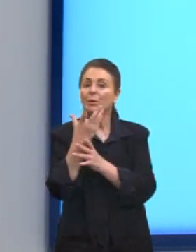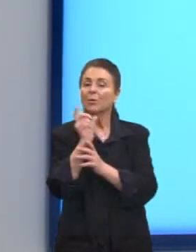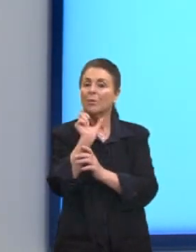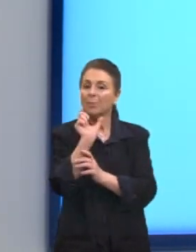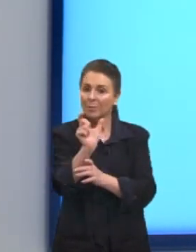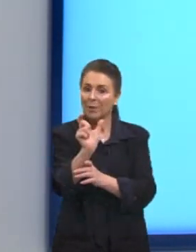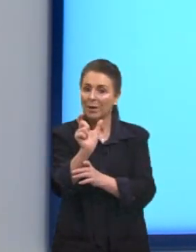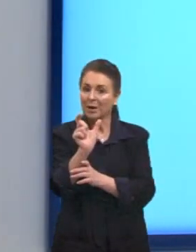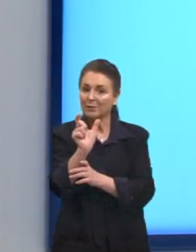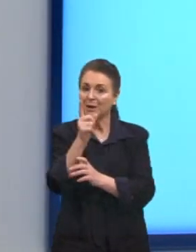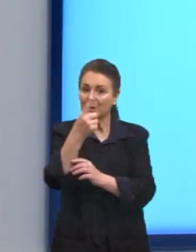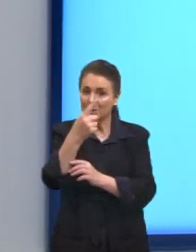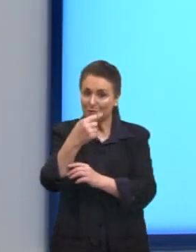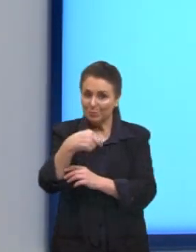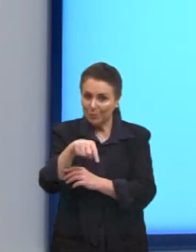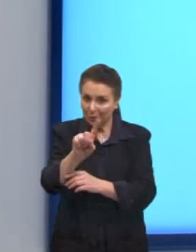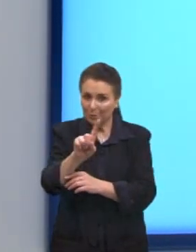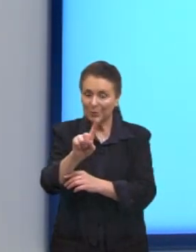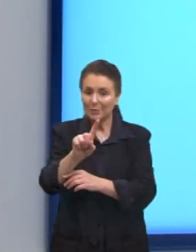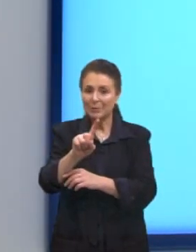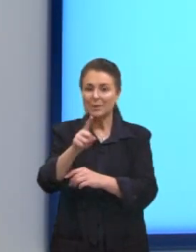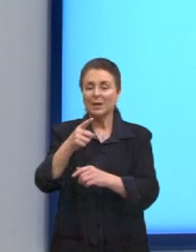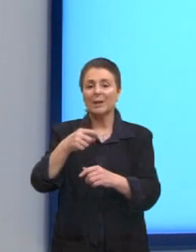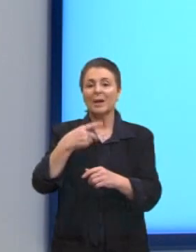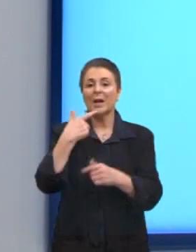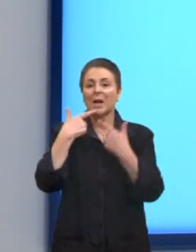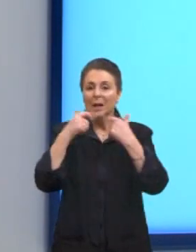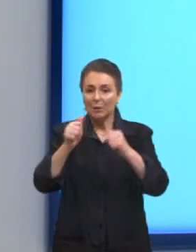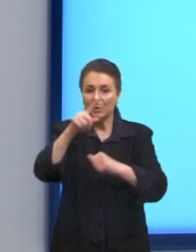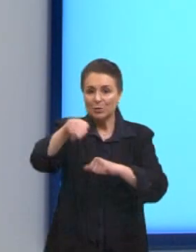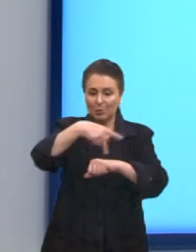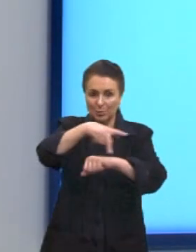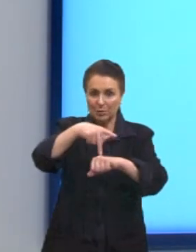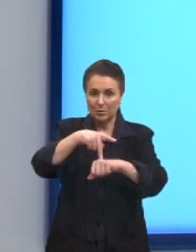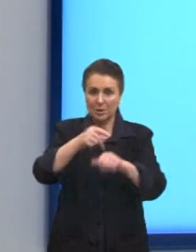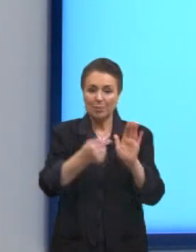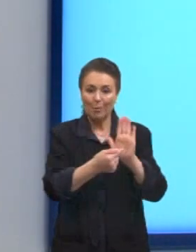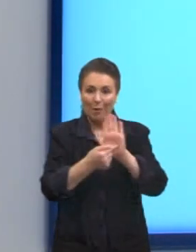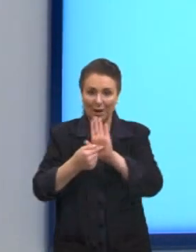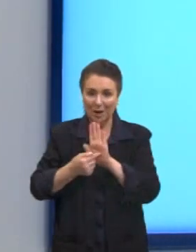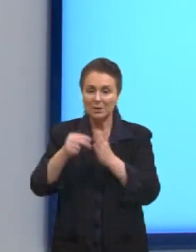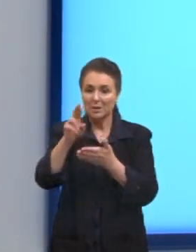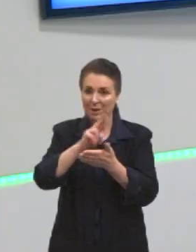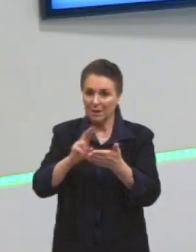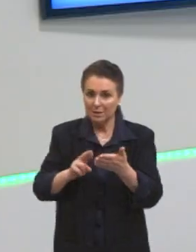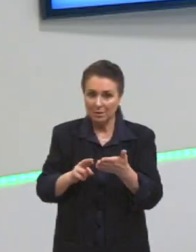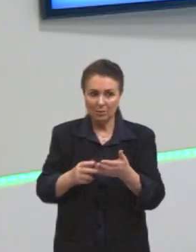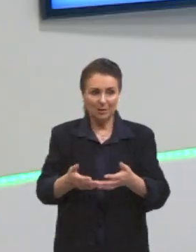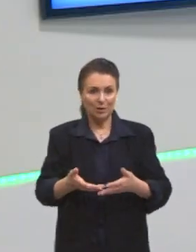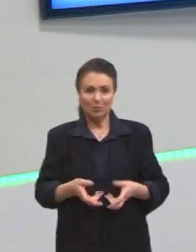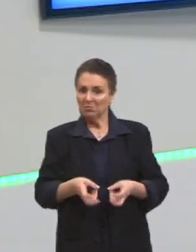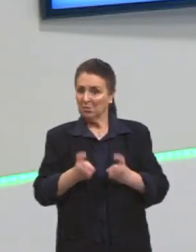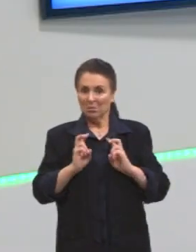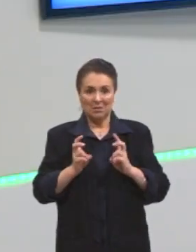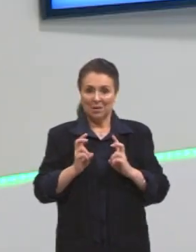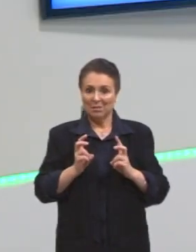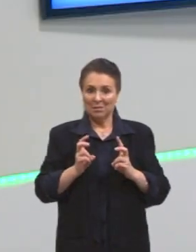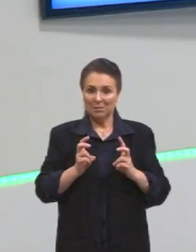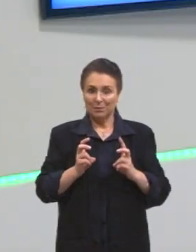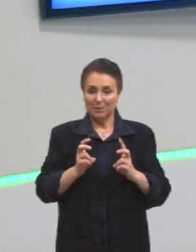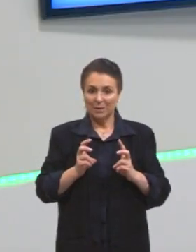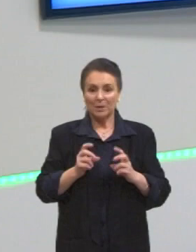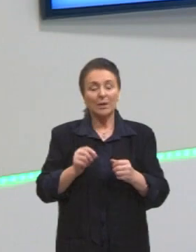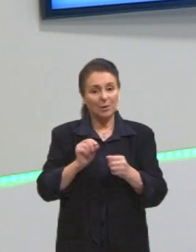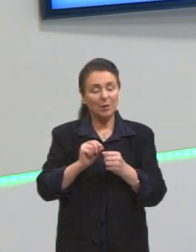uma língua, de uma palavra de língua estrangeira. Isso aparece na nossa redação e muitas vezes a gente nem se dá conta de que isso está na nossa